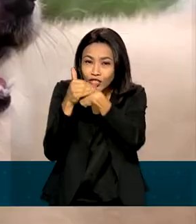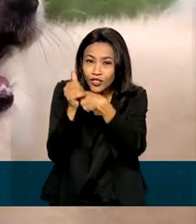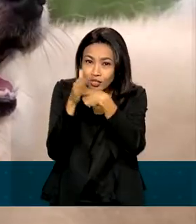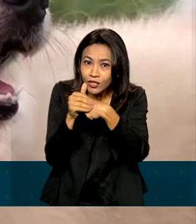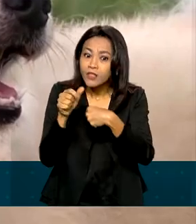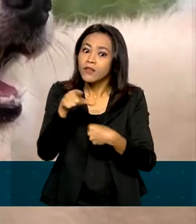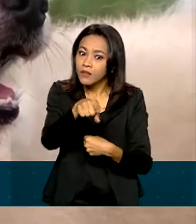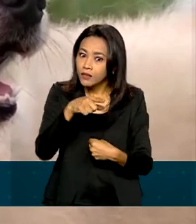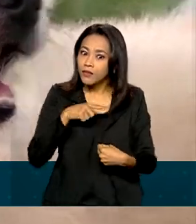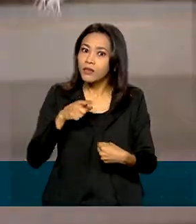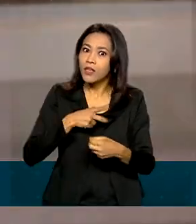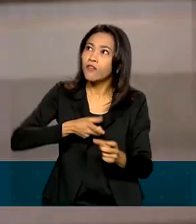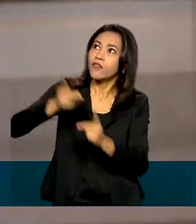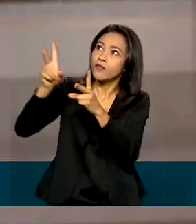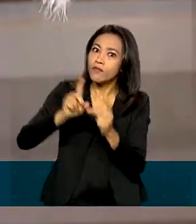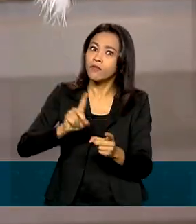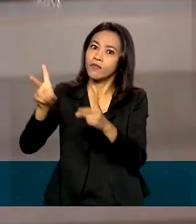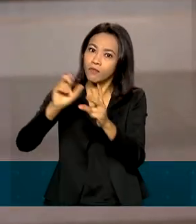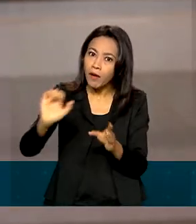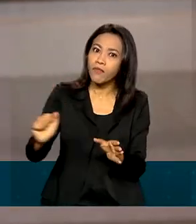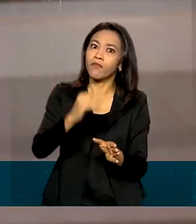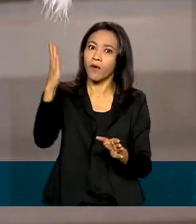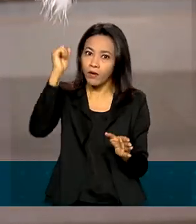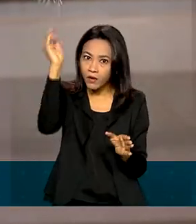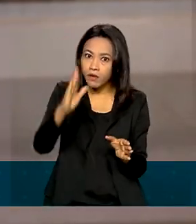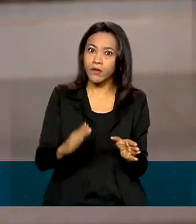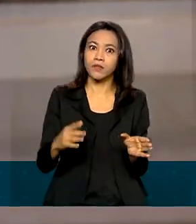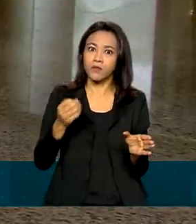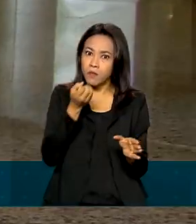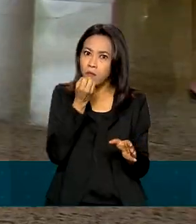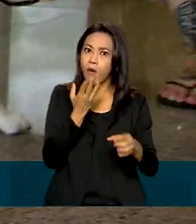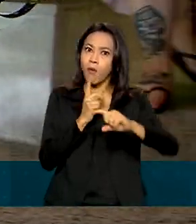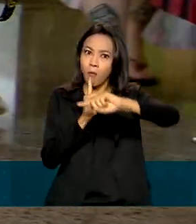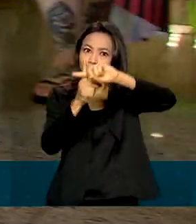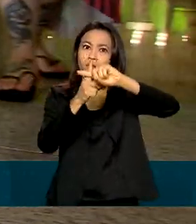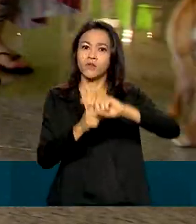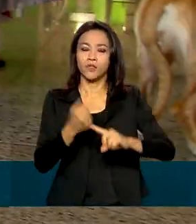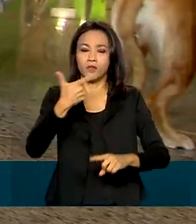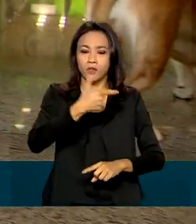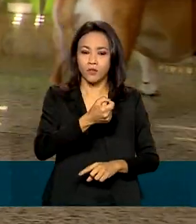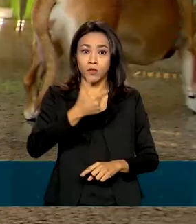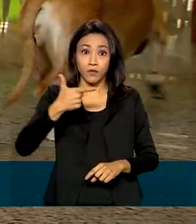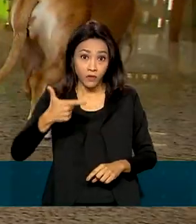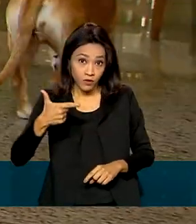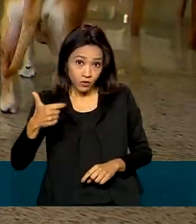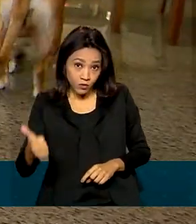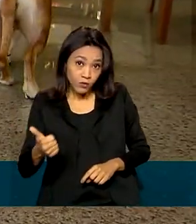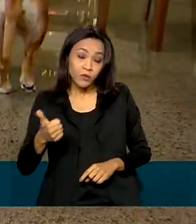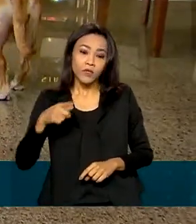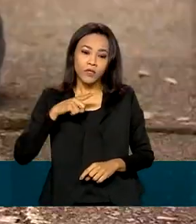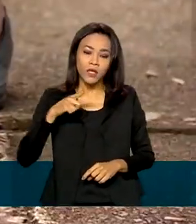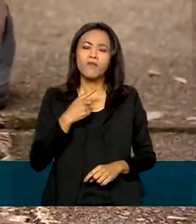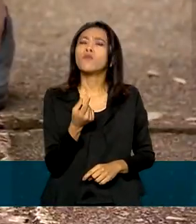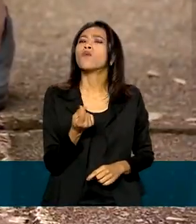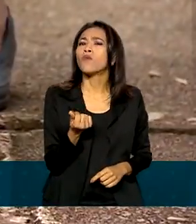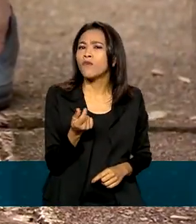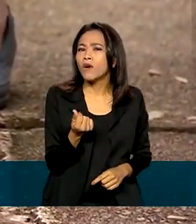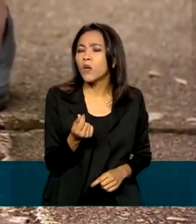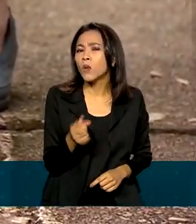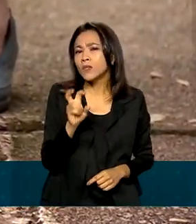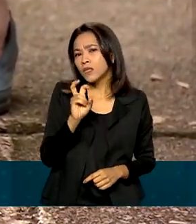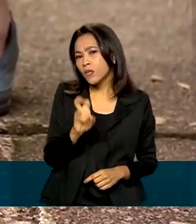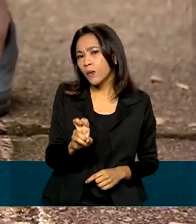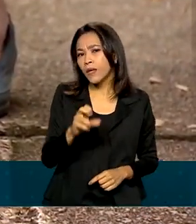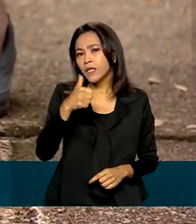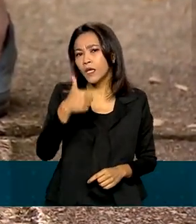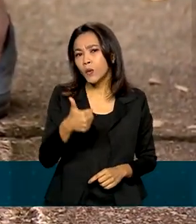exterior. As exportações tiveram desempenho positivo em 2021, atingindo o valor de 51